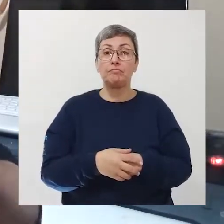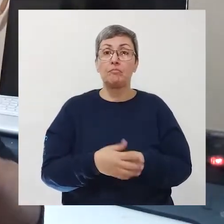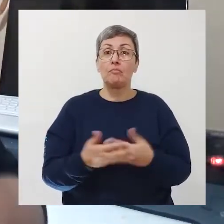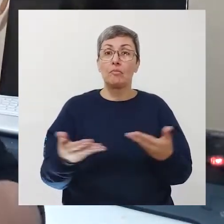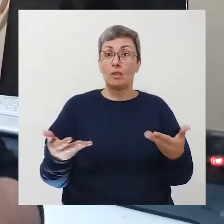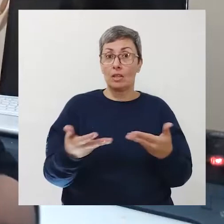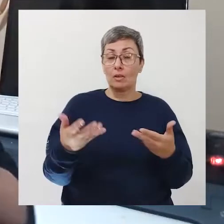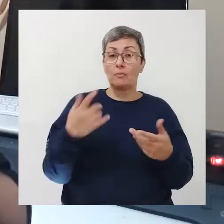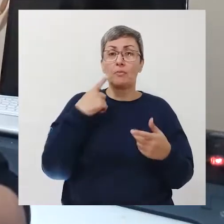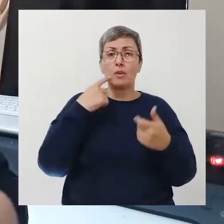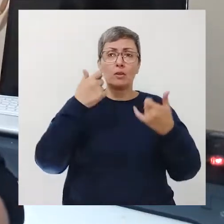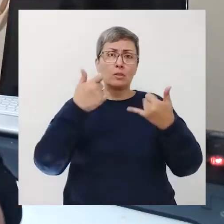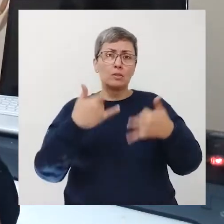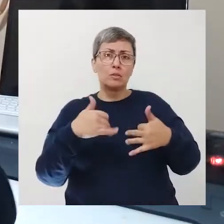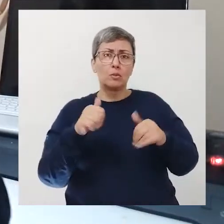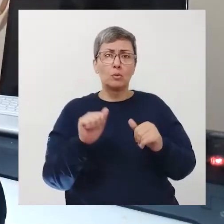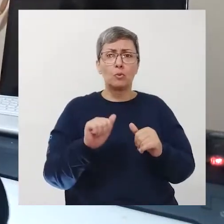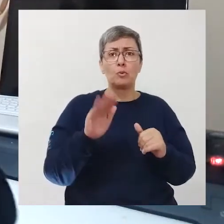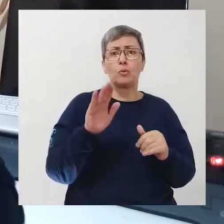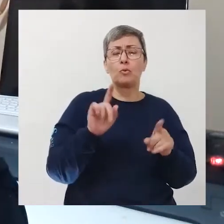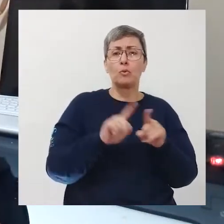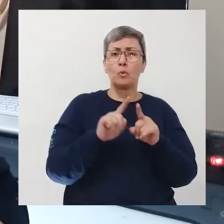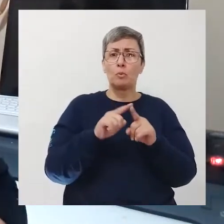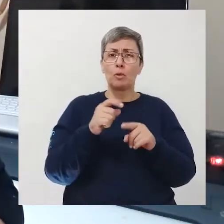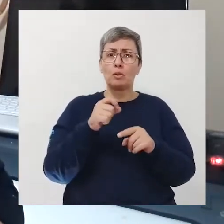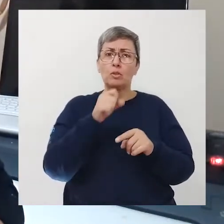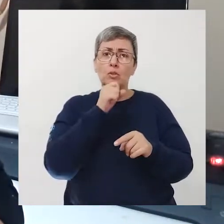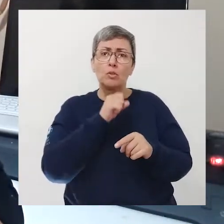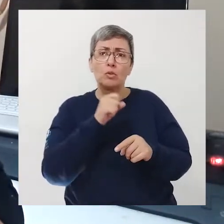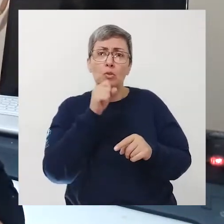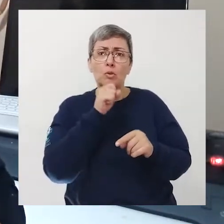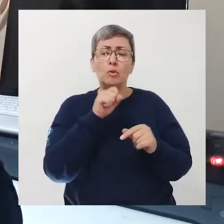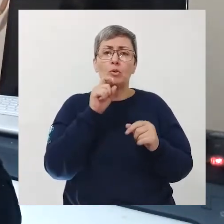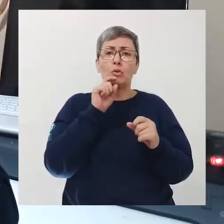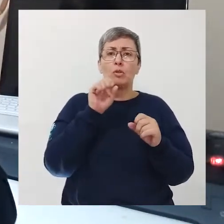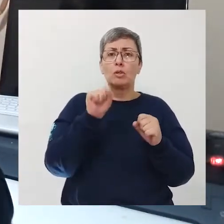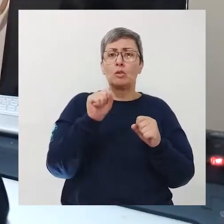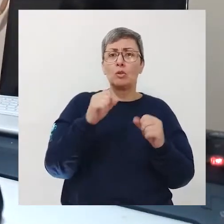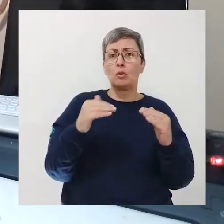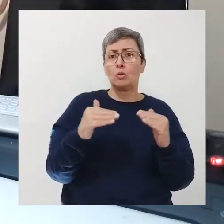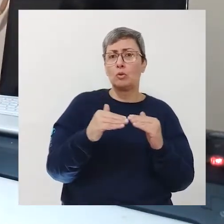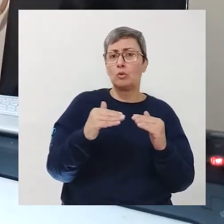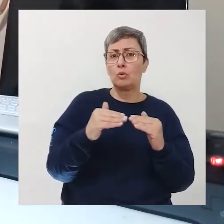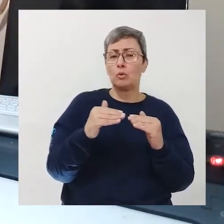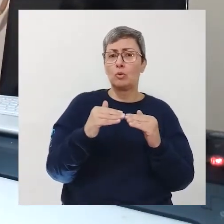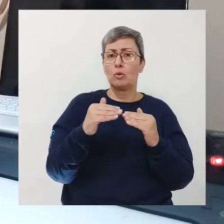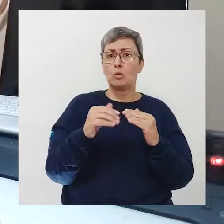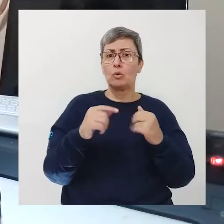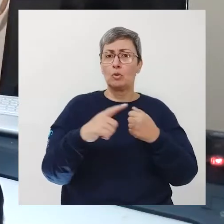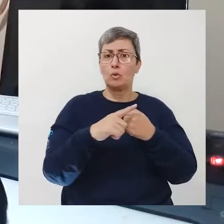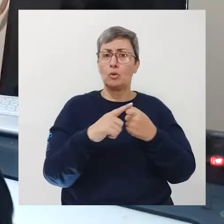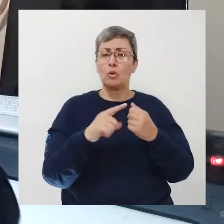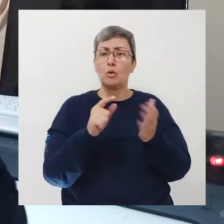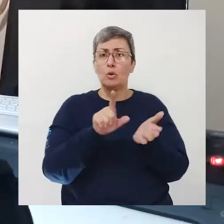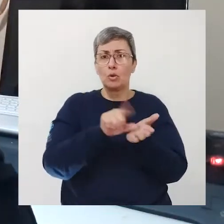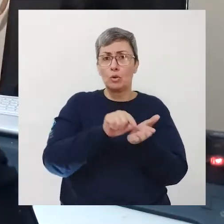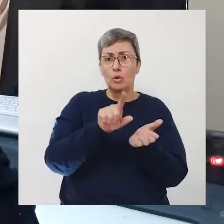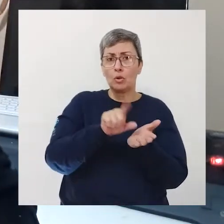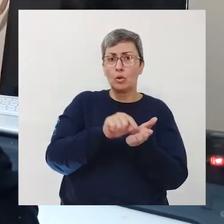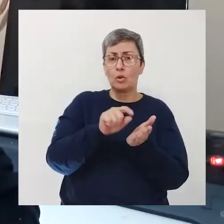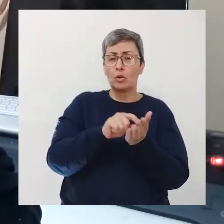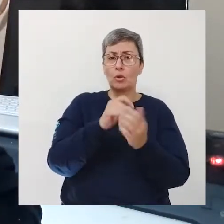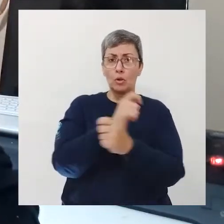Agora, falando um pouco mais sobre o envelhecimento Segundo um artigo da Pontifícia